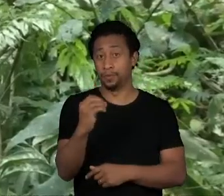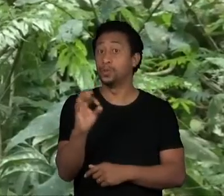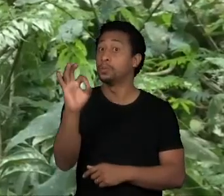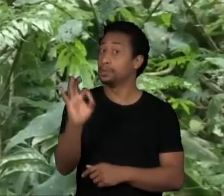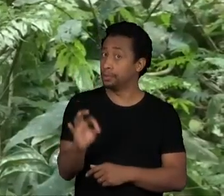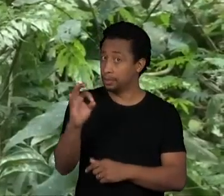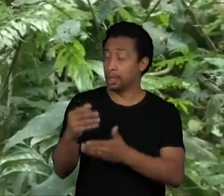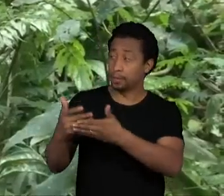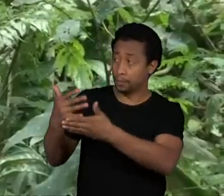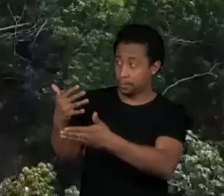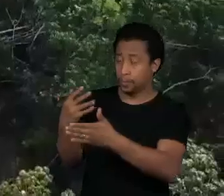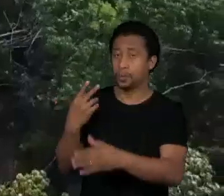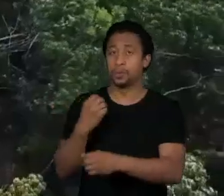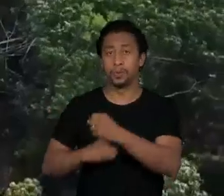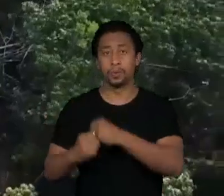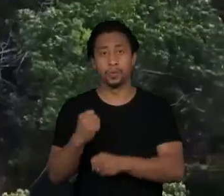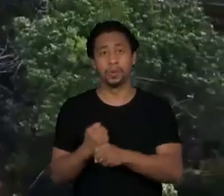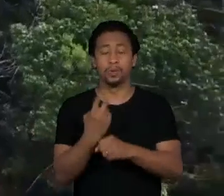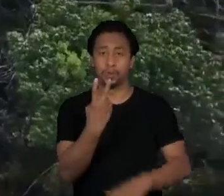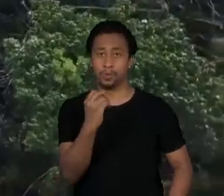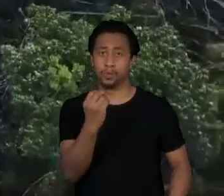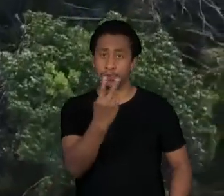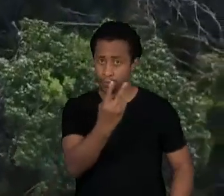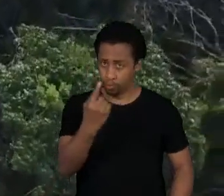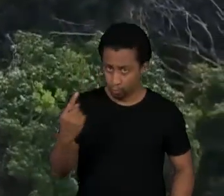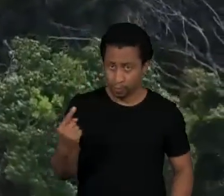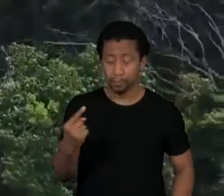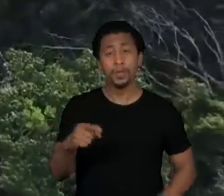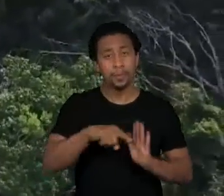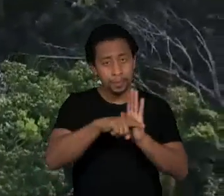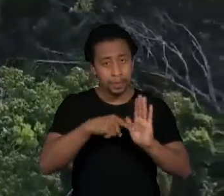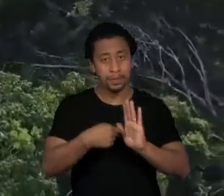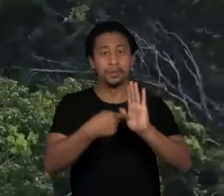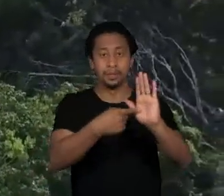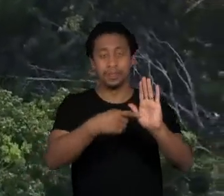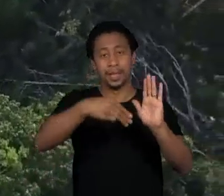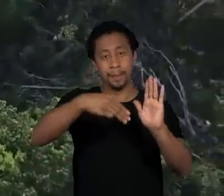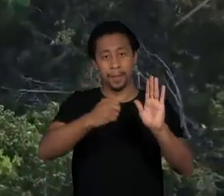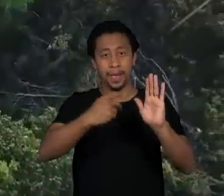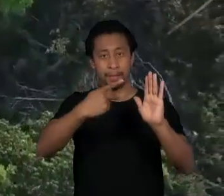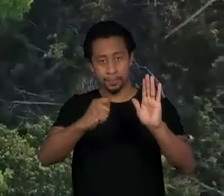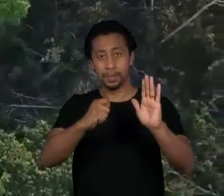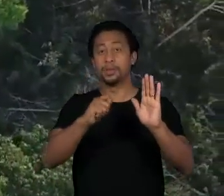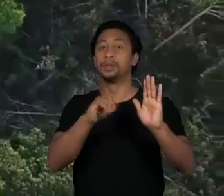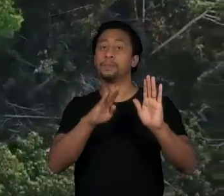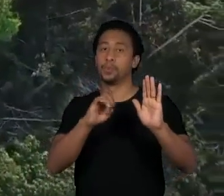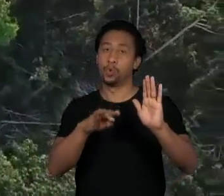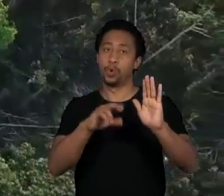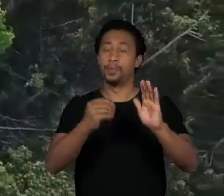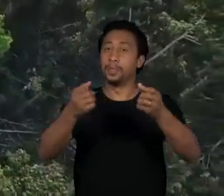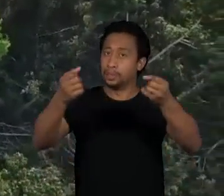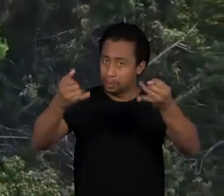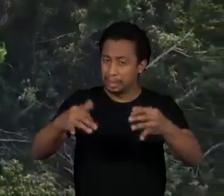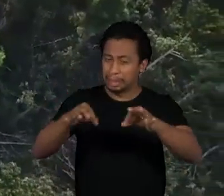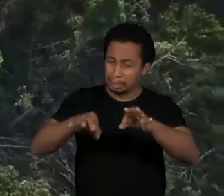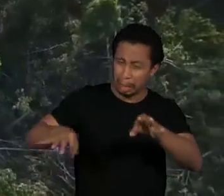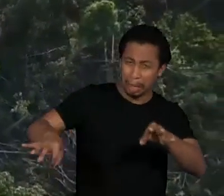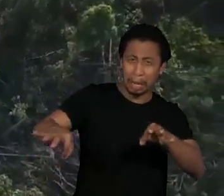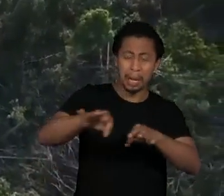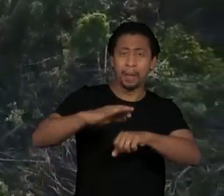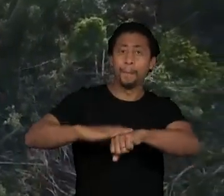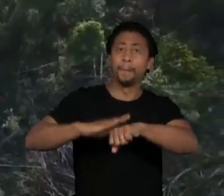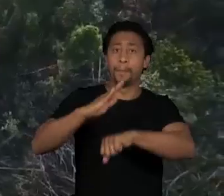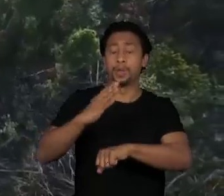do MAP Biomas, o país perdeu mais de 16.500 quilômetros quadrados de vegetação nativa em